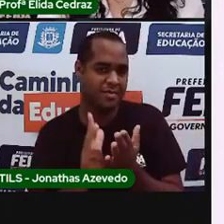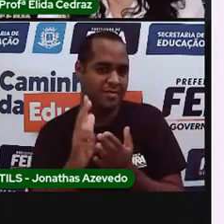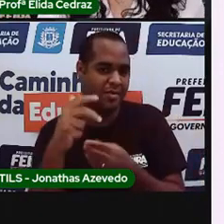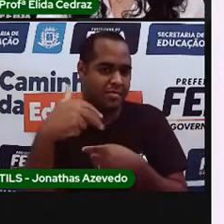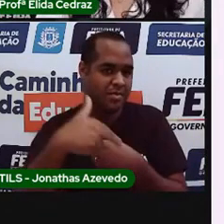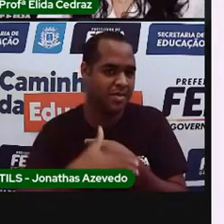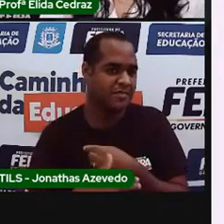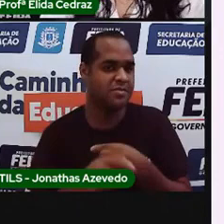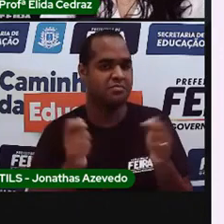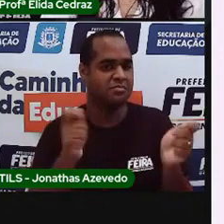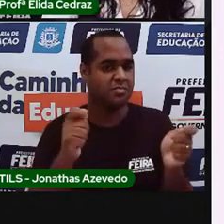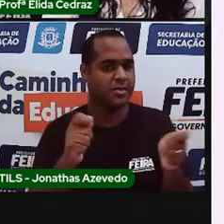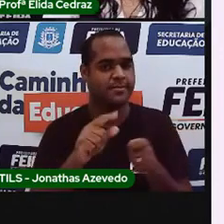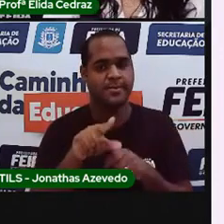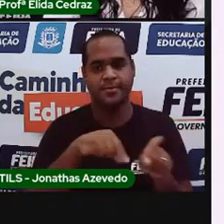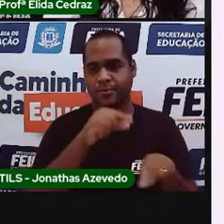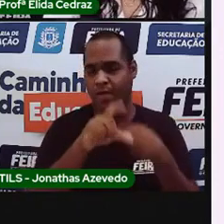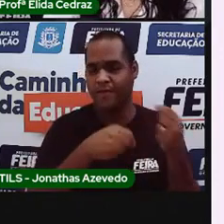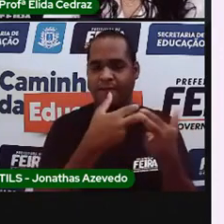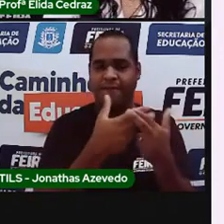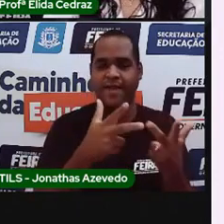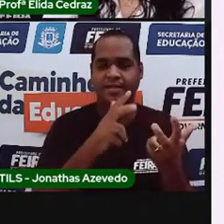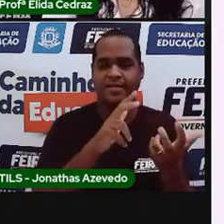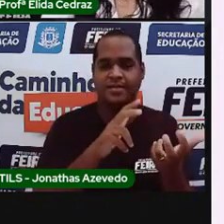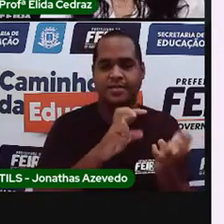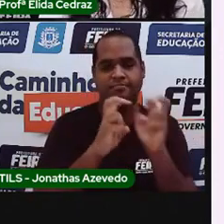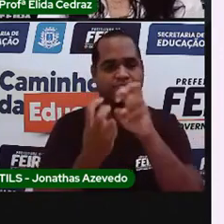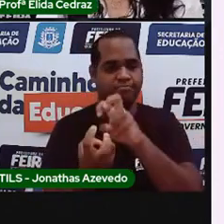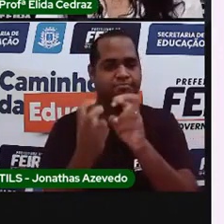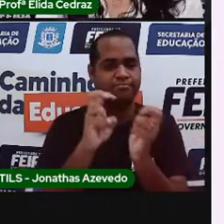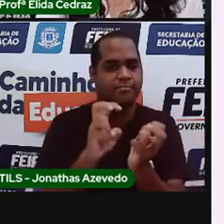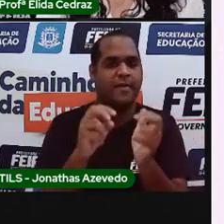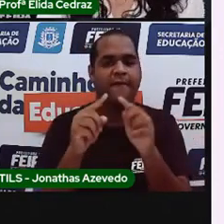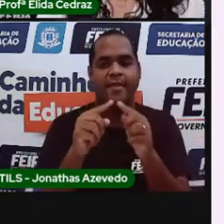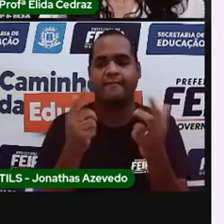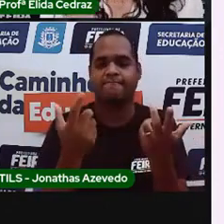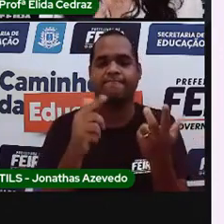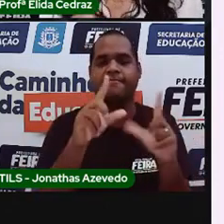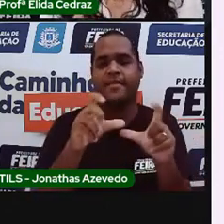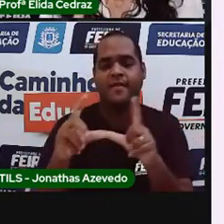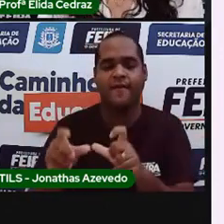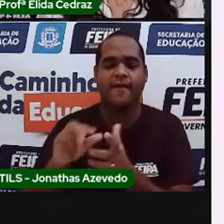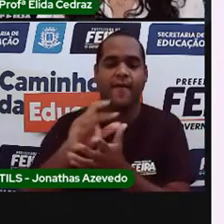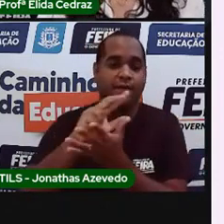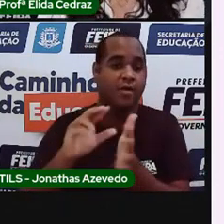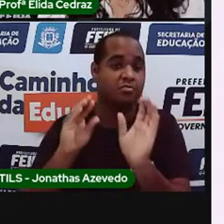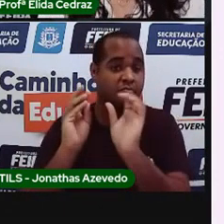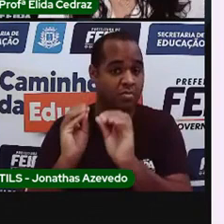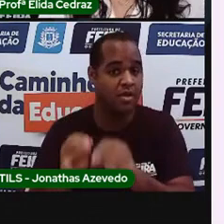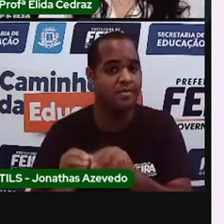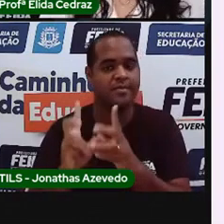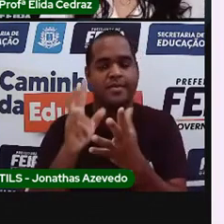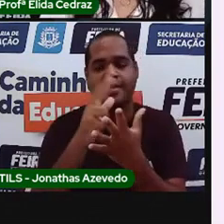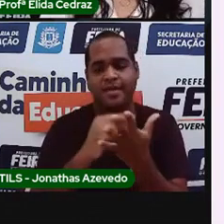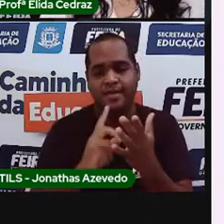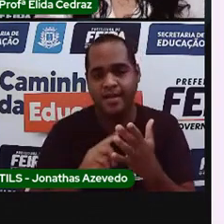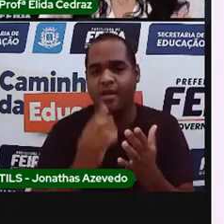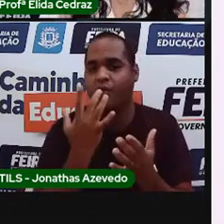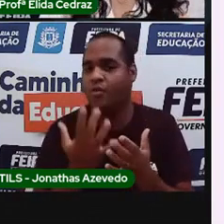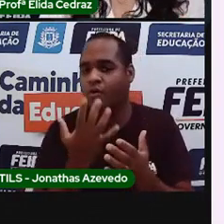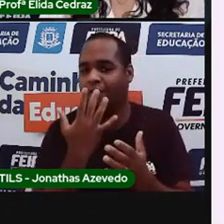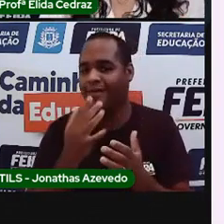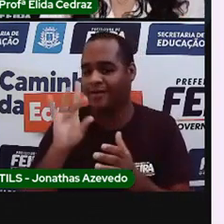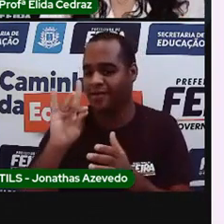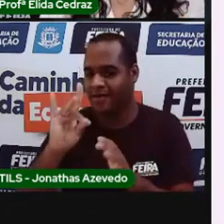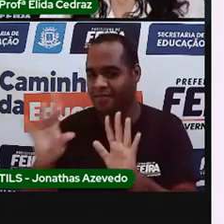médico. Escolha os movimentos acrobáticos que você mais gostou para desenhar, colorir